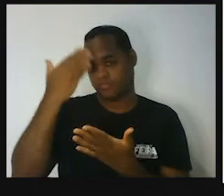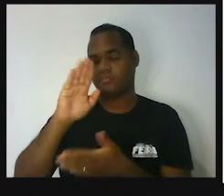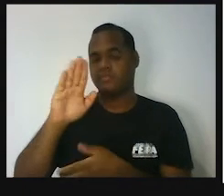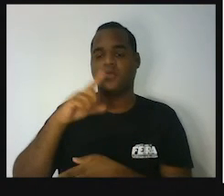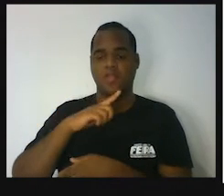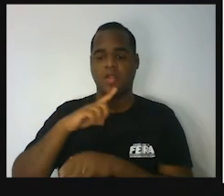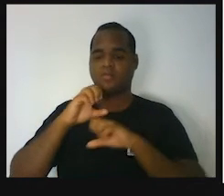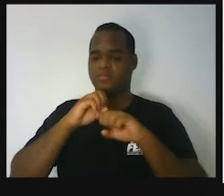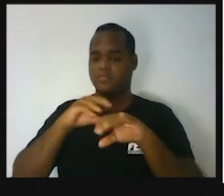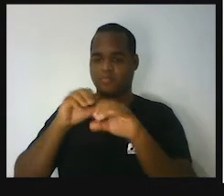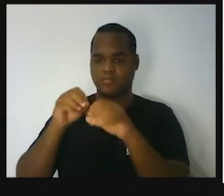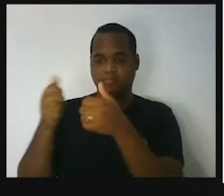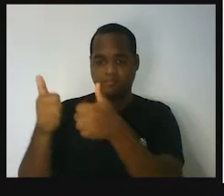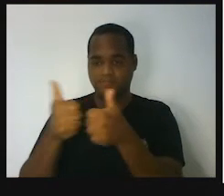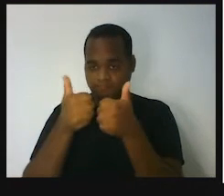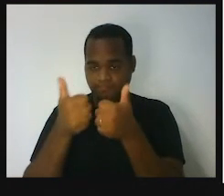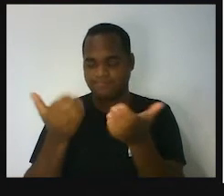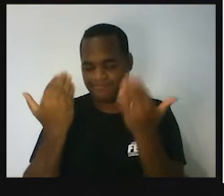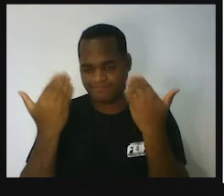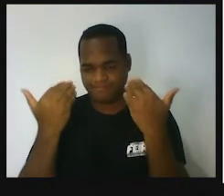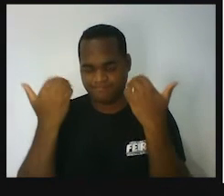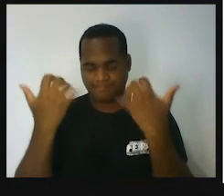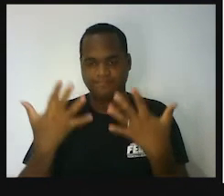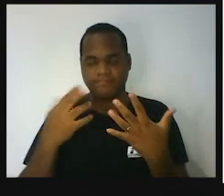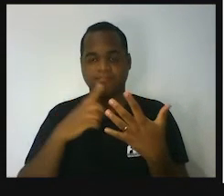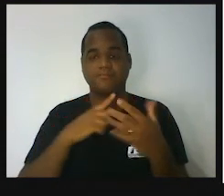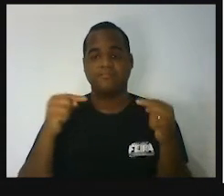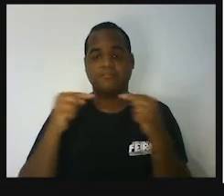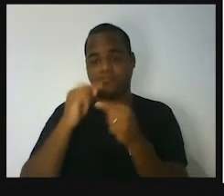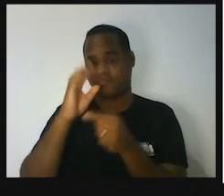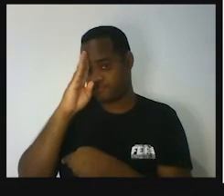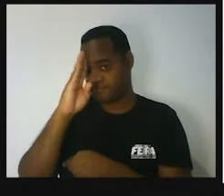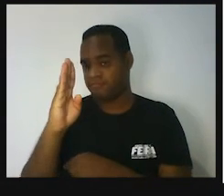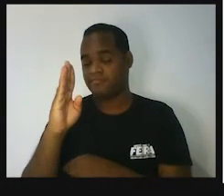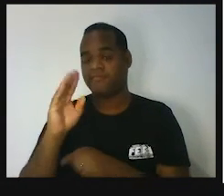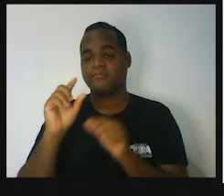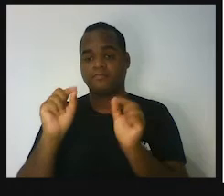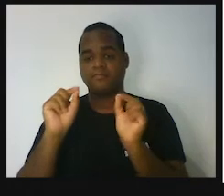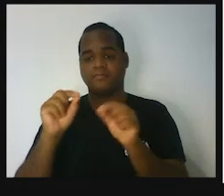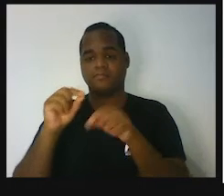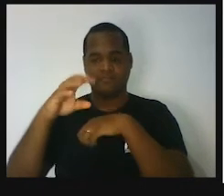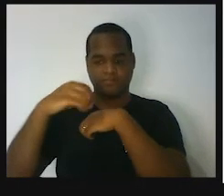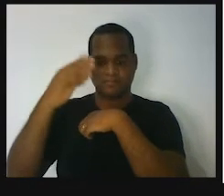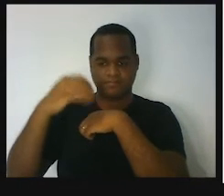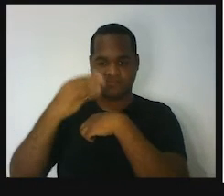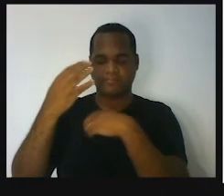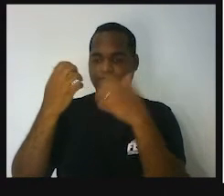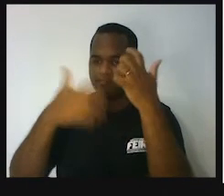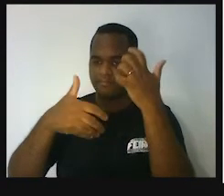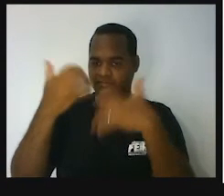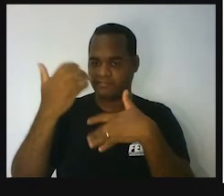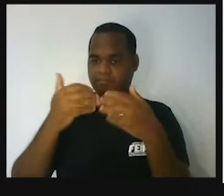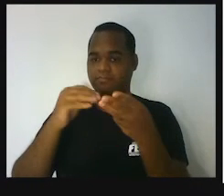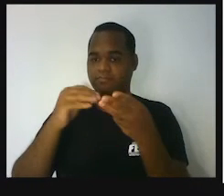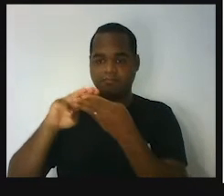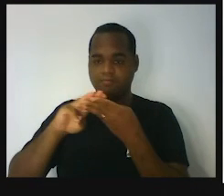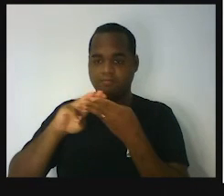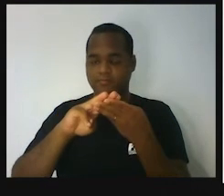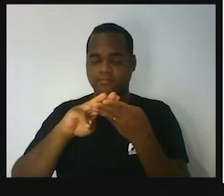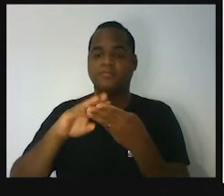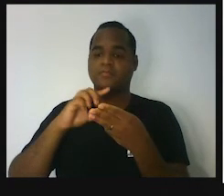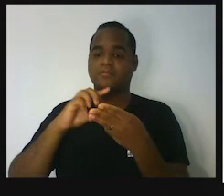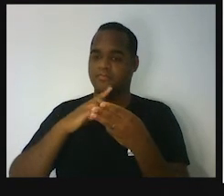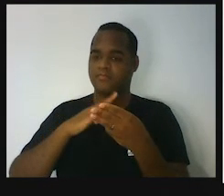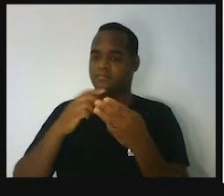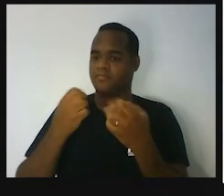Belezinha? Então, bora lá. Para ser mais direto, já vamos pegar daqui, ó. Aqui jaz o matemático que passou um